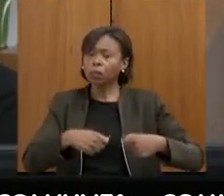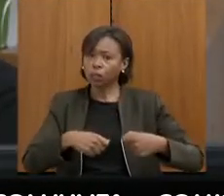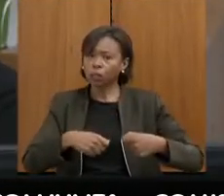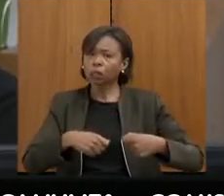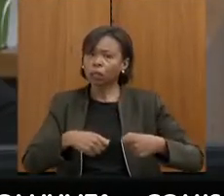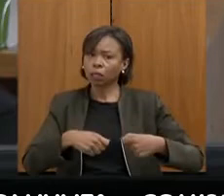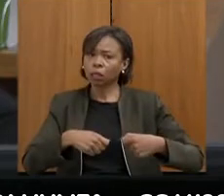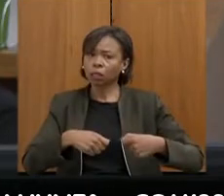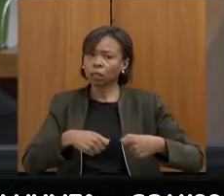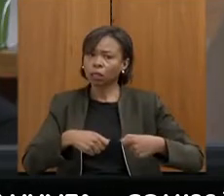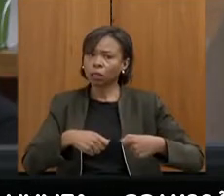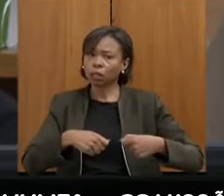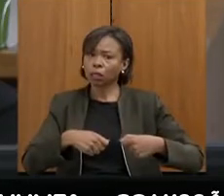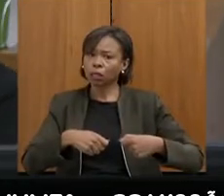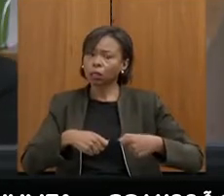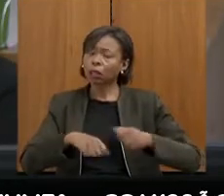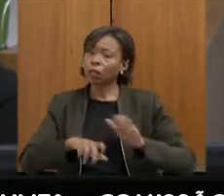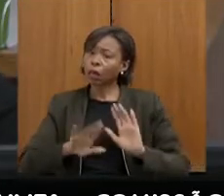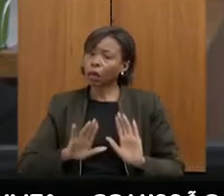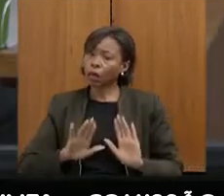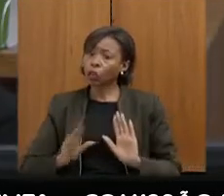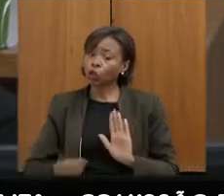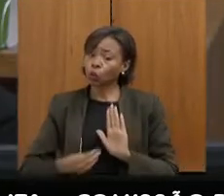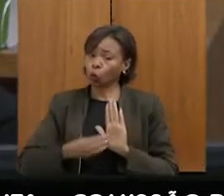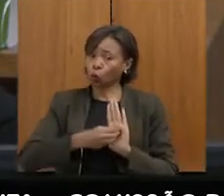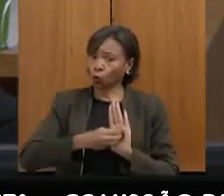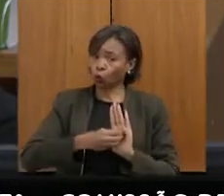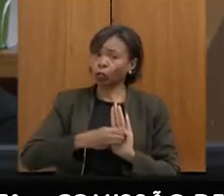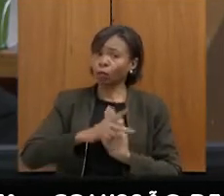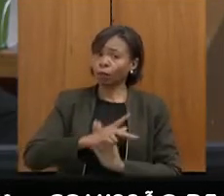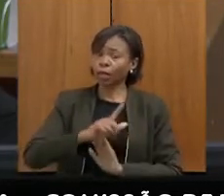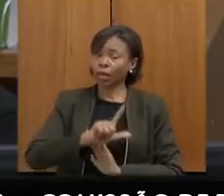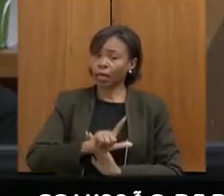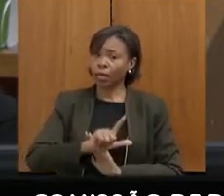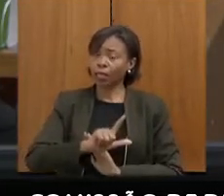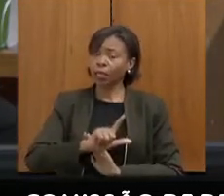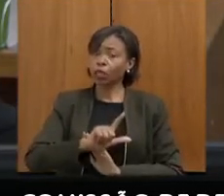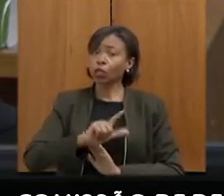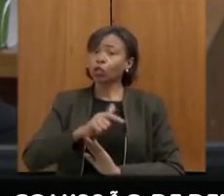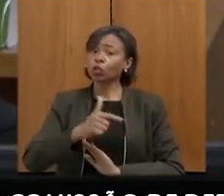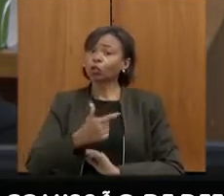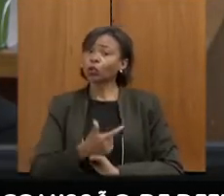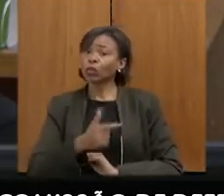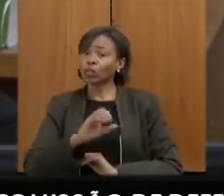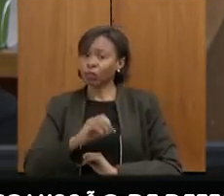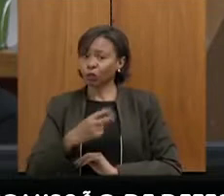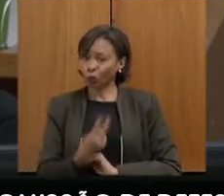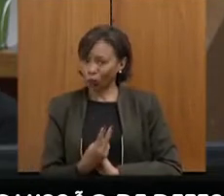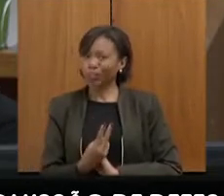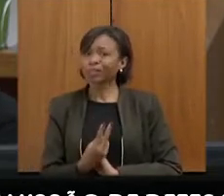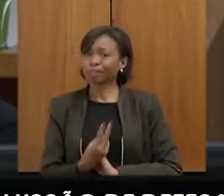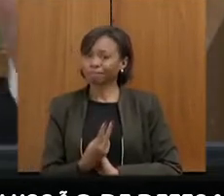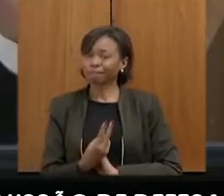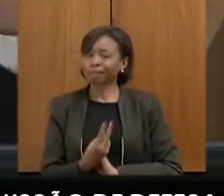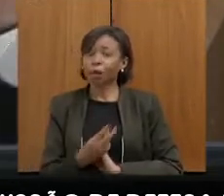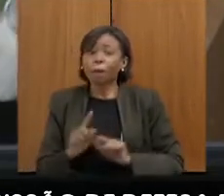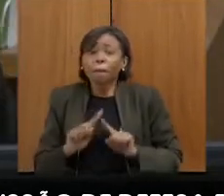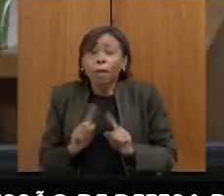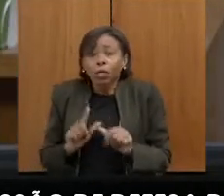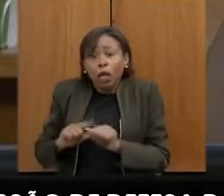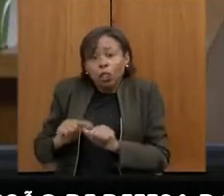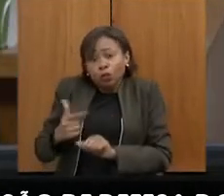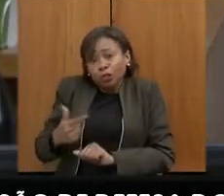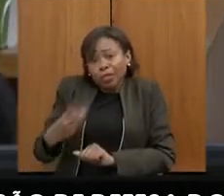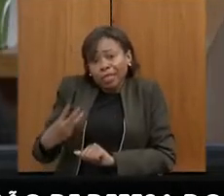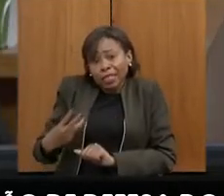PLP de 12,02, que adere ao regime de reoperação fiscal. Só que somente ela, o artigo 23, ele tem lá no seu